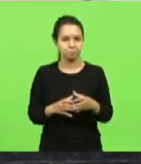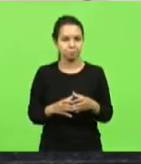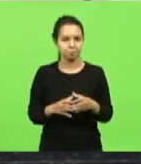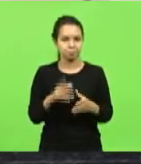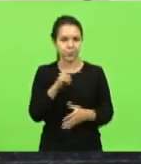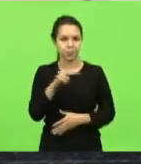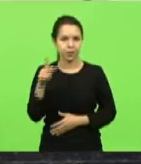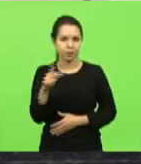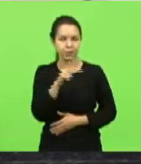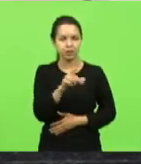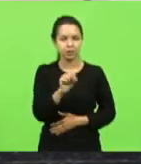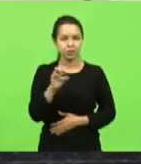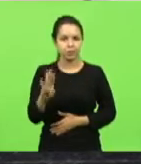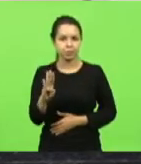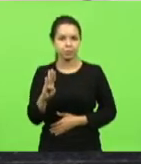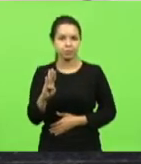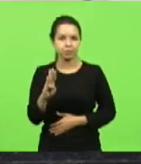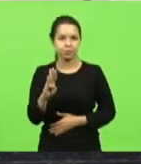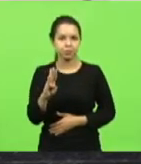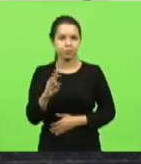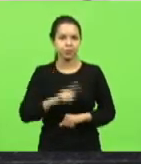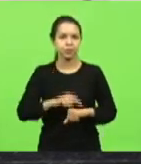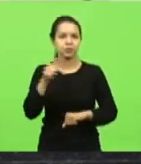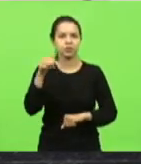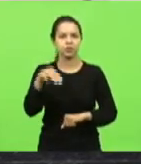PSB 7 minutos